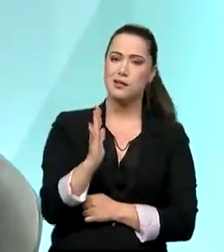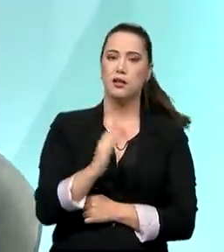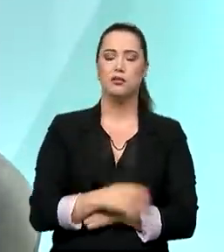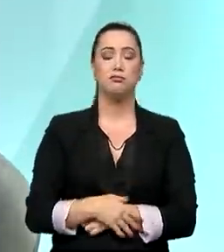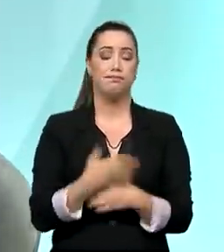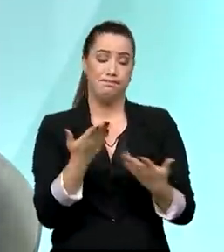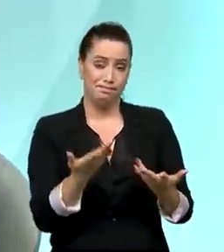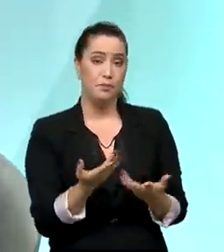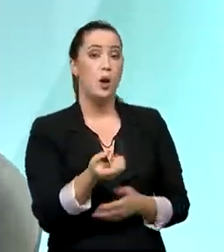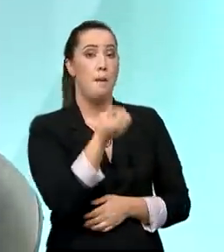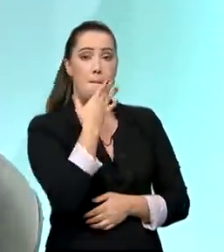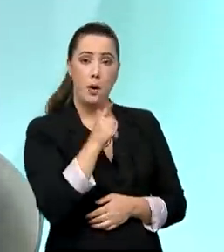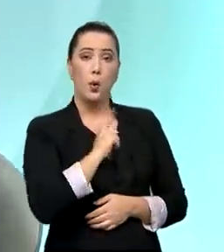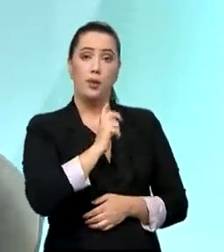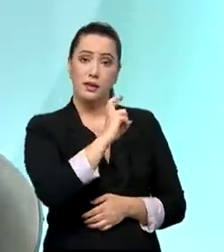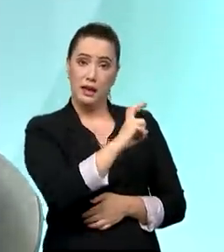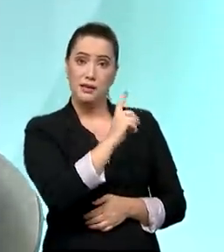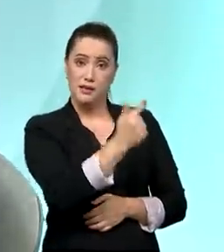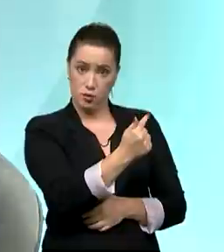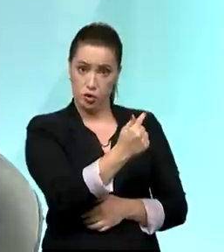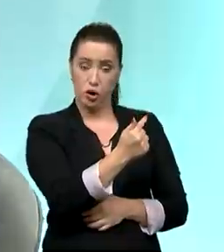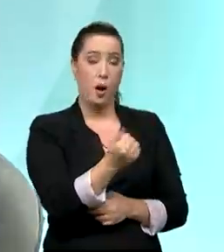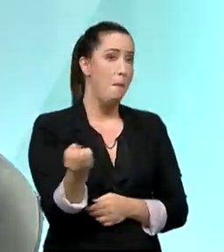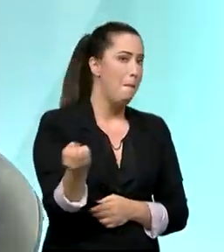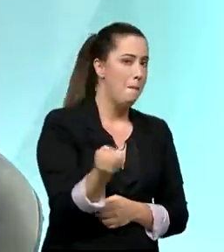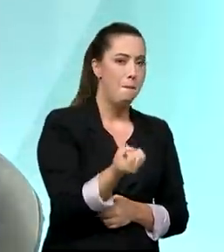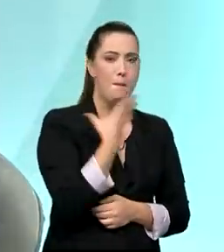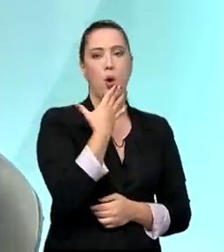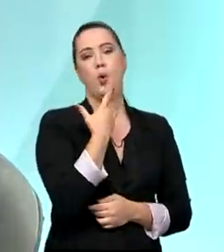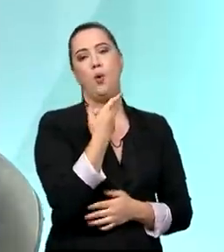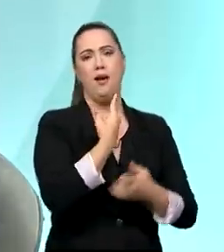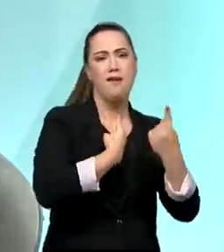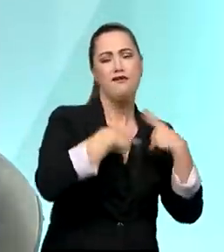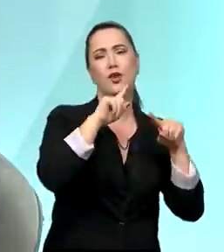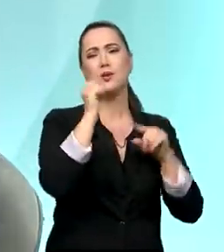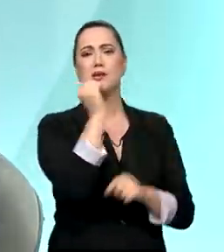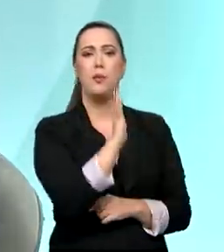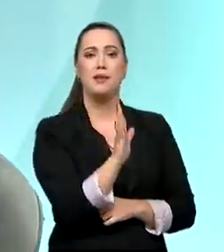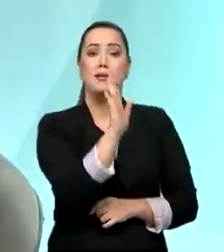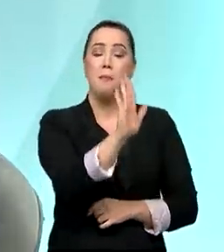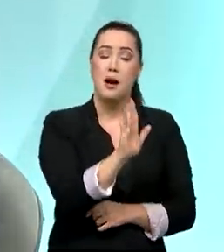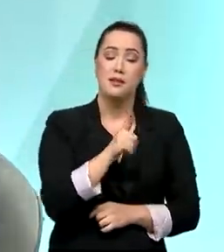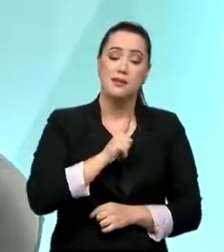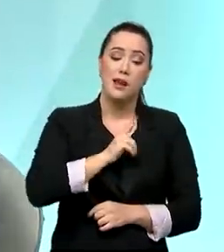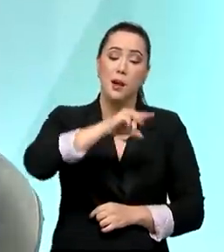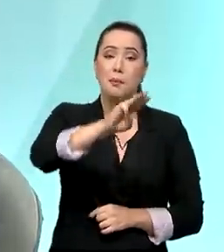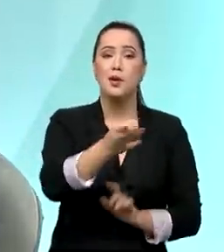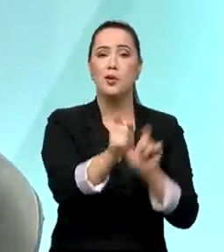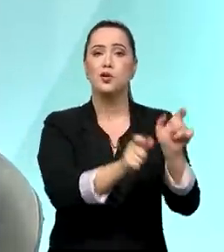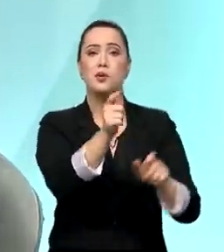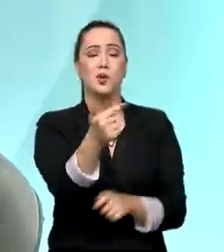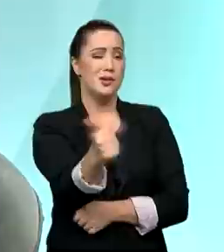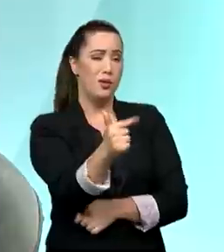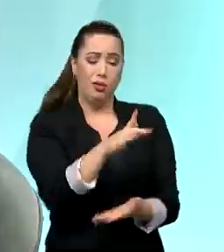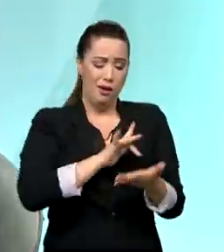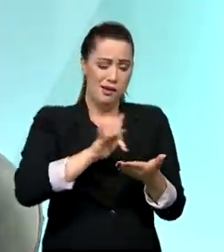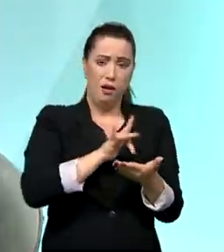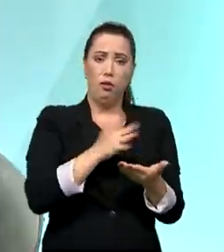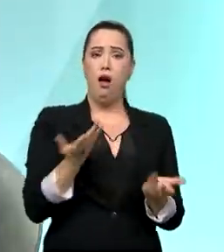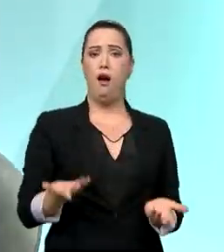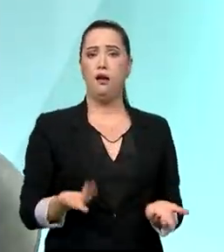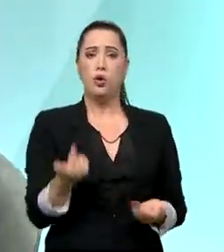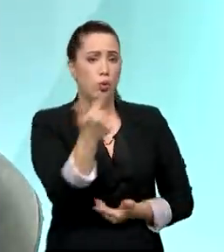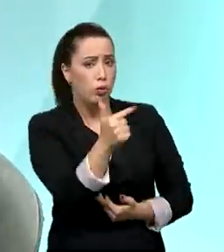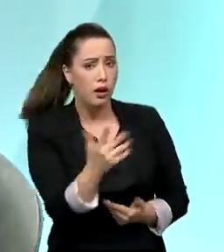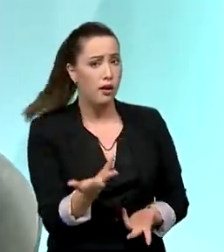é perfeito, vai ser uma revolução no Brasil. Só que nós temos milhões de pessoas que não têm nem celular. Nós temos